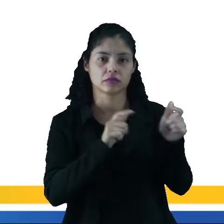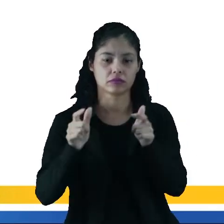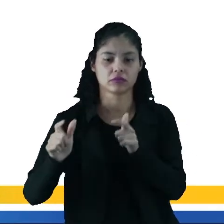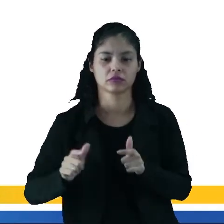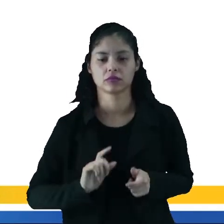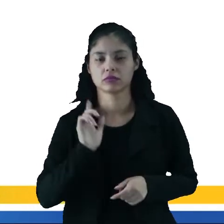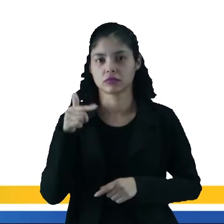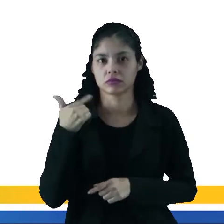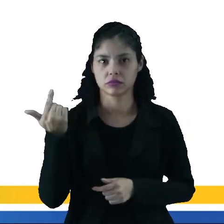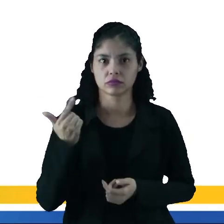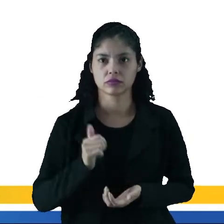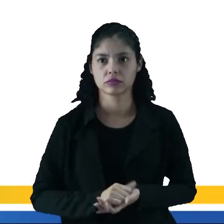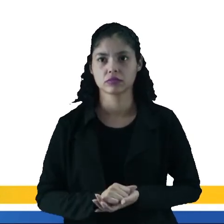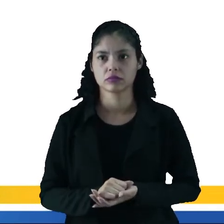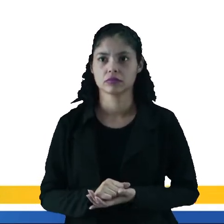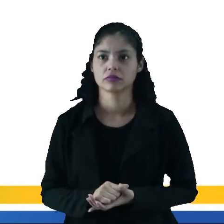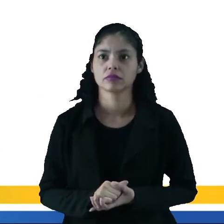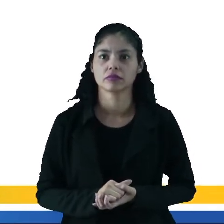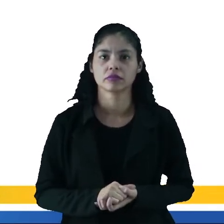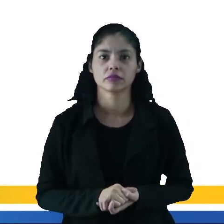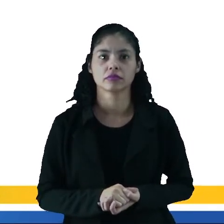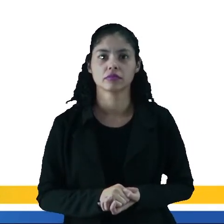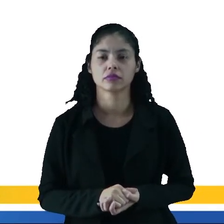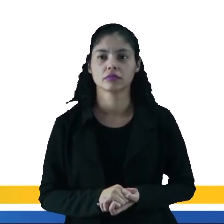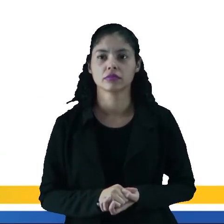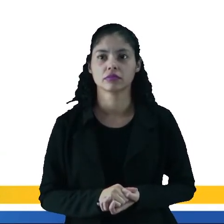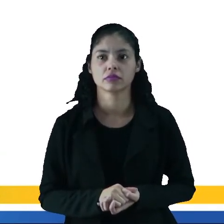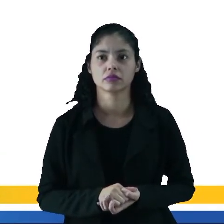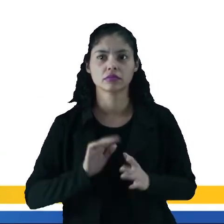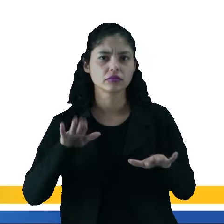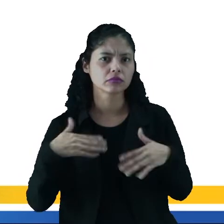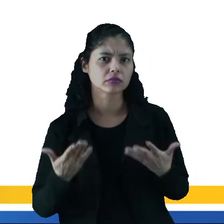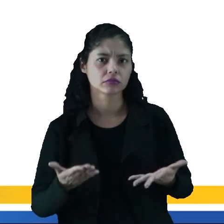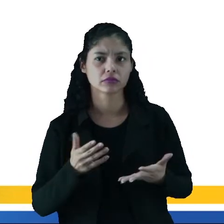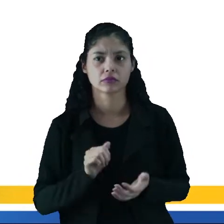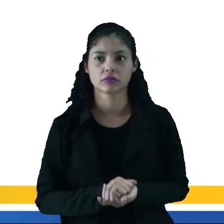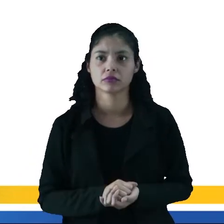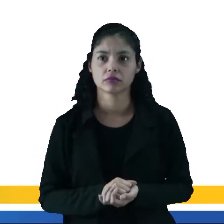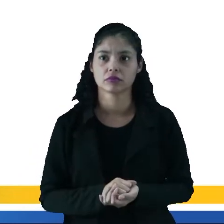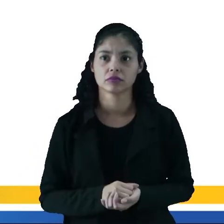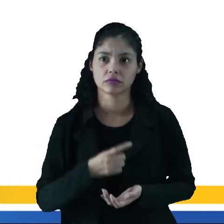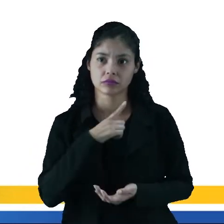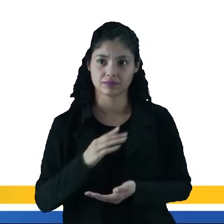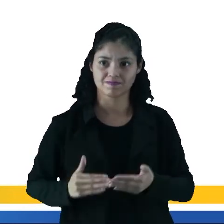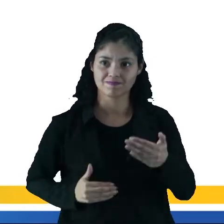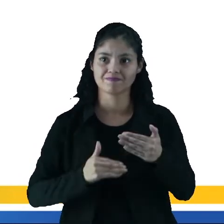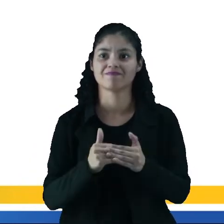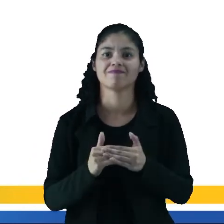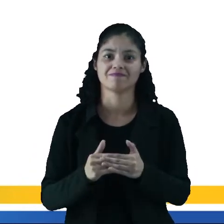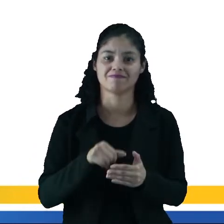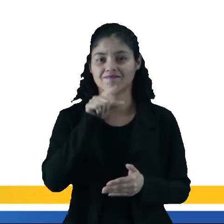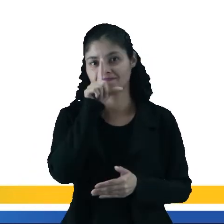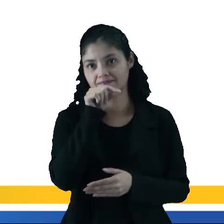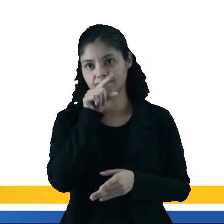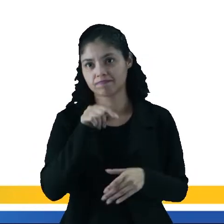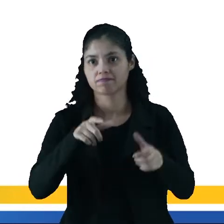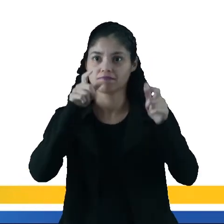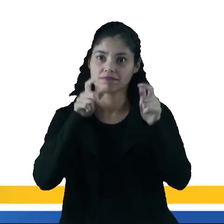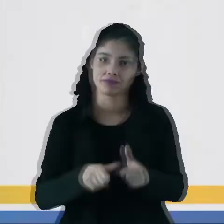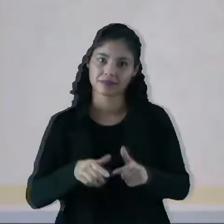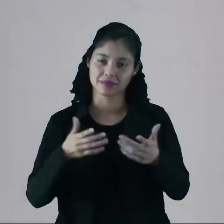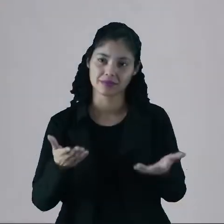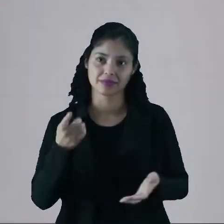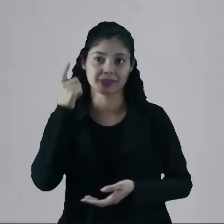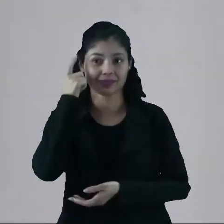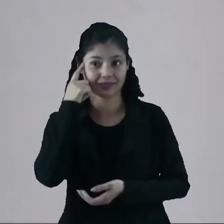em qualquer outro lugar. Qual a desvantagem disso? Causa impacto sobre as aves no local.